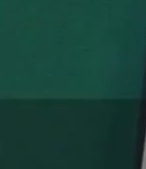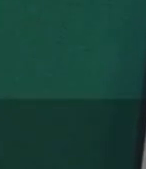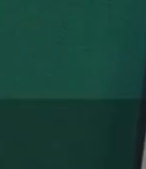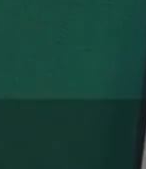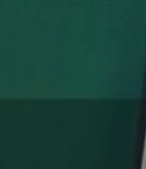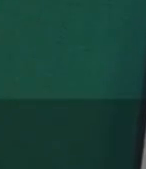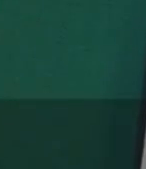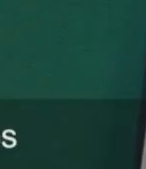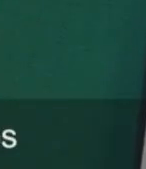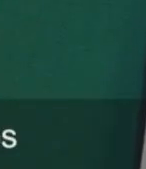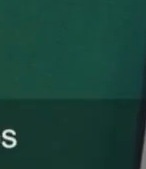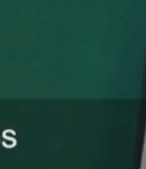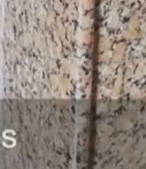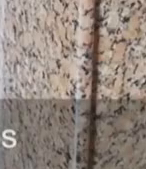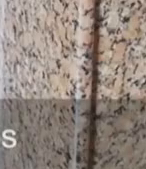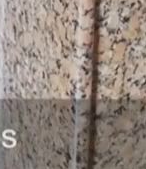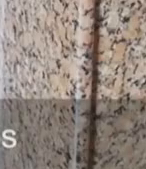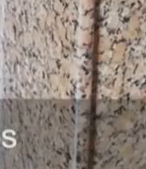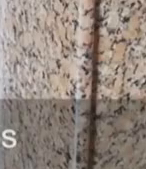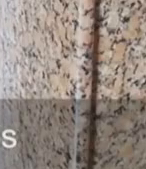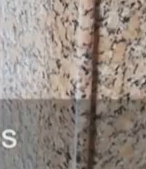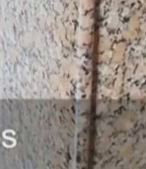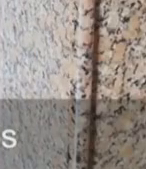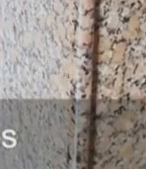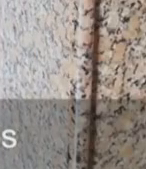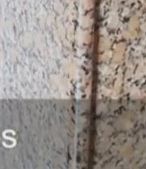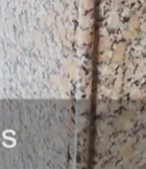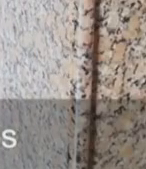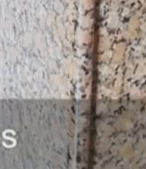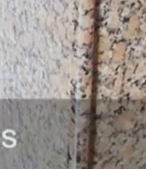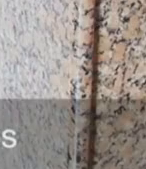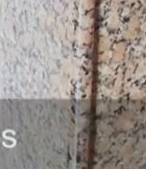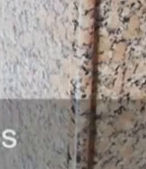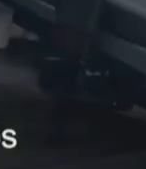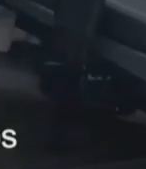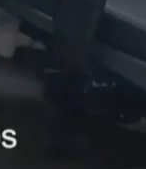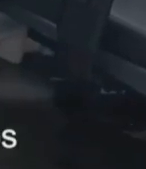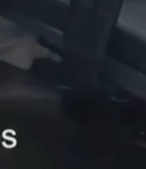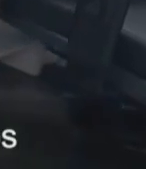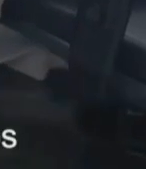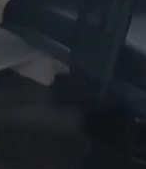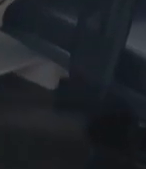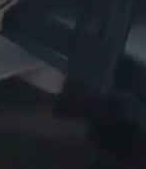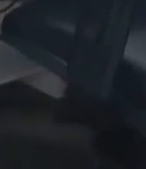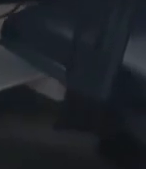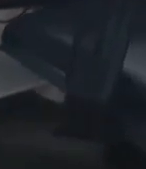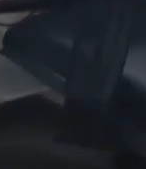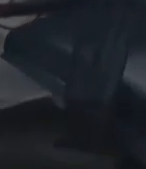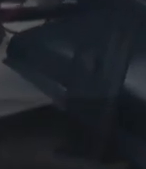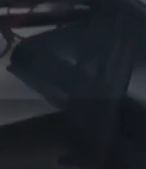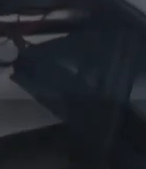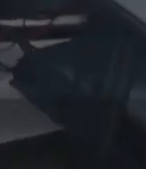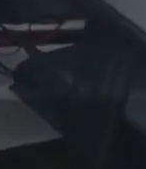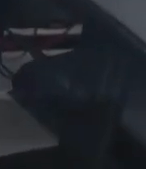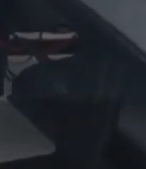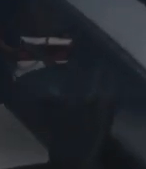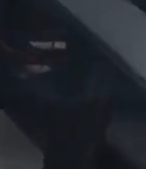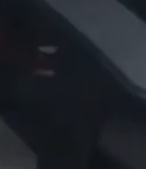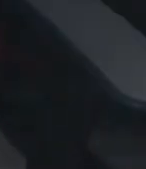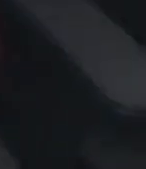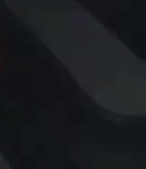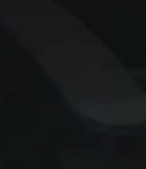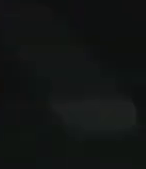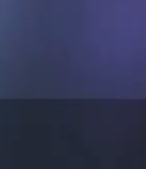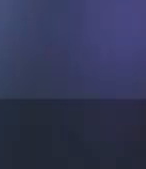descobrem novos talentos e transformam a desigualdade social em garantia de direitos e desenvolvimento profissional